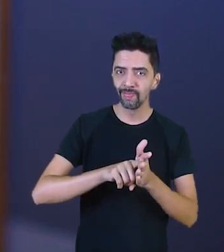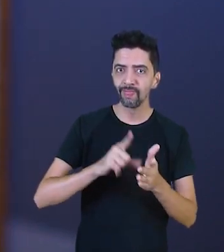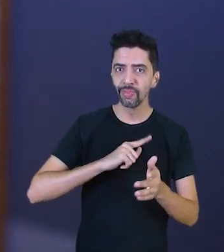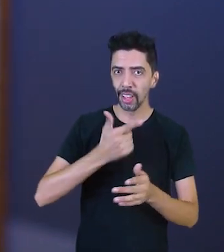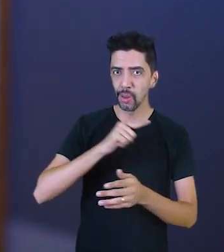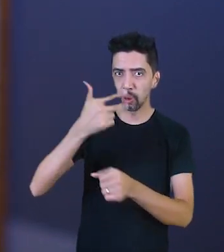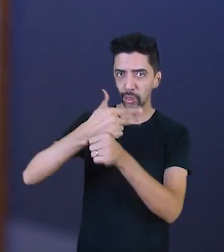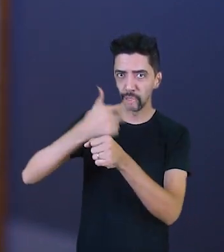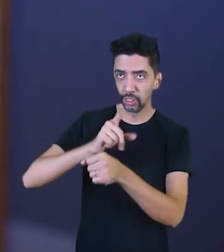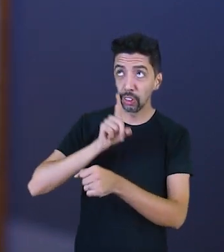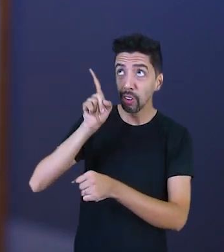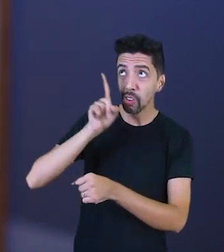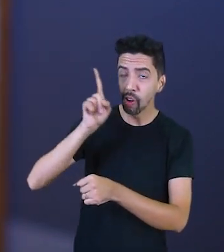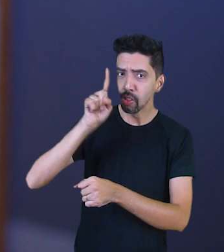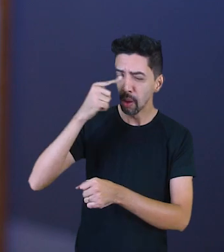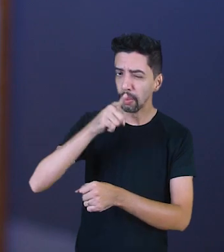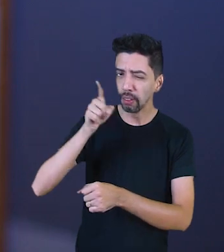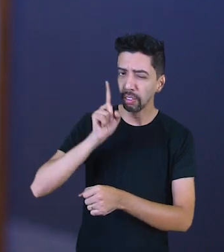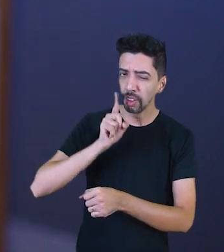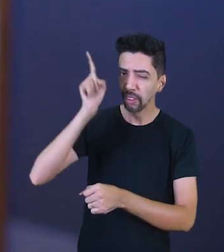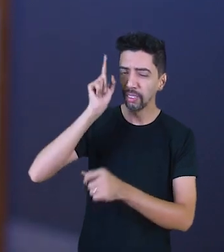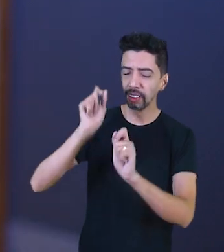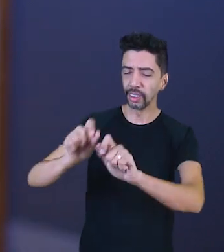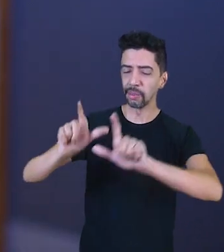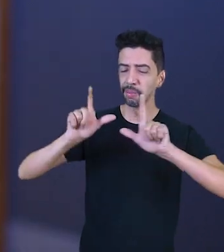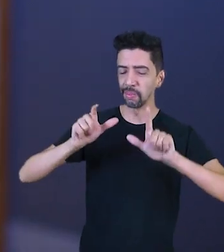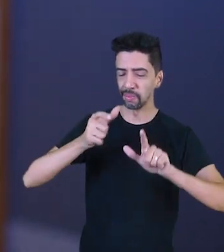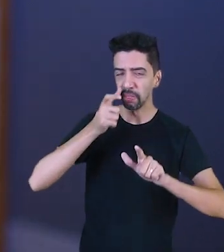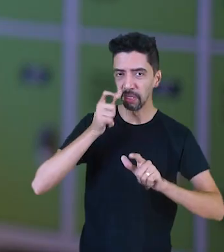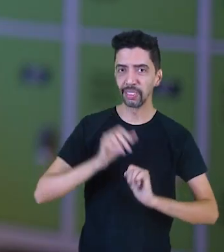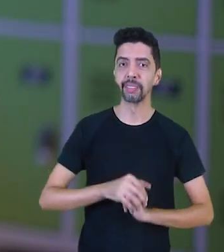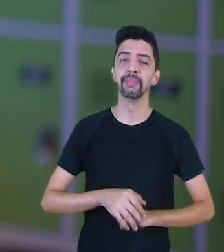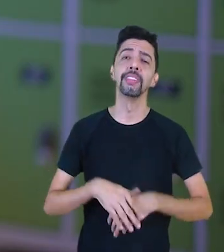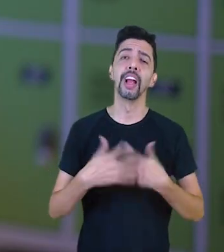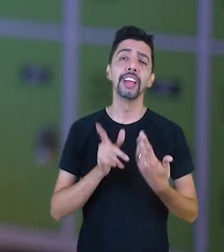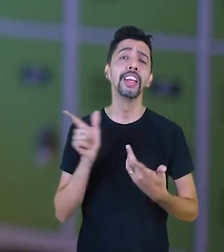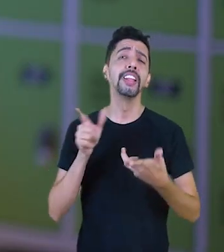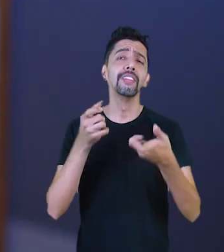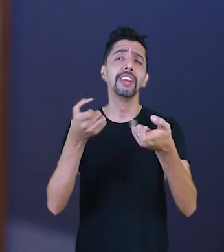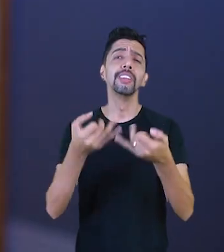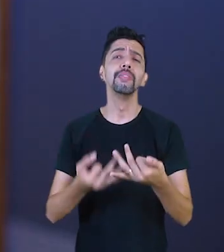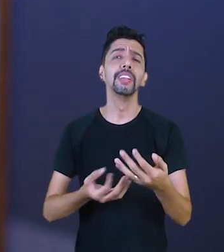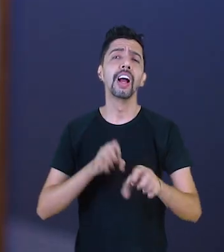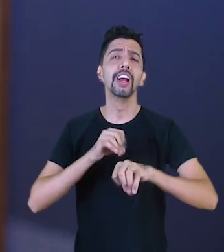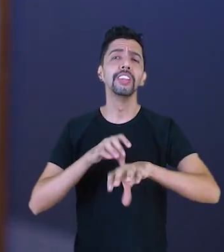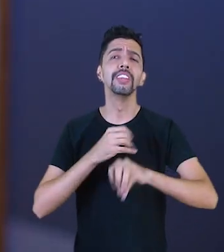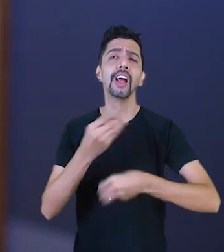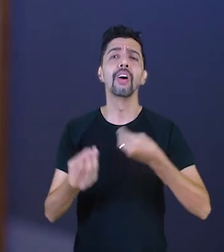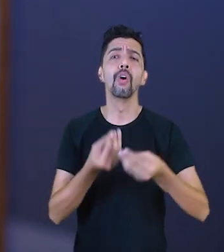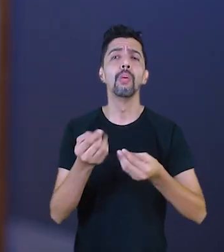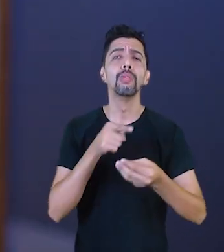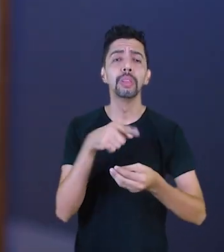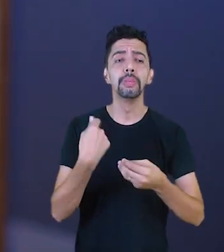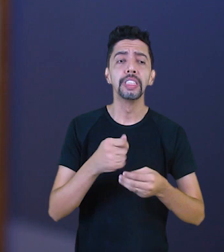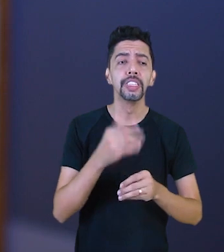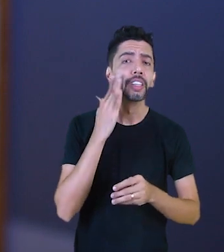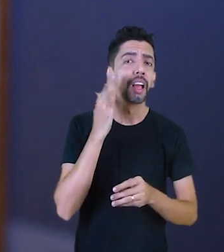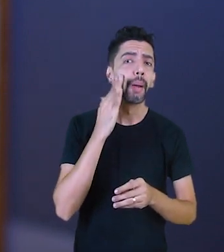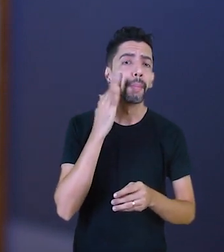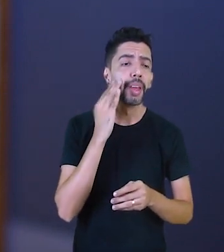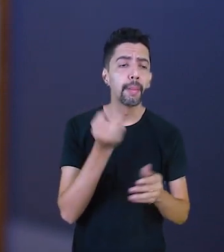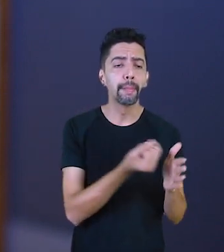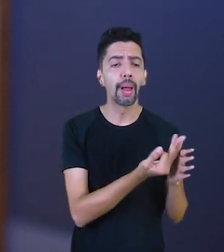como você fazer um diagnóstico financeiro da sua vida, da sua família. E nele, você vai entender